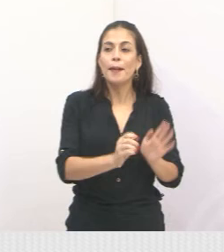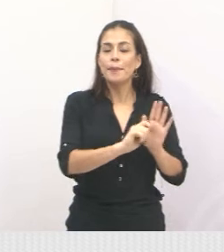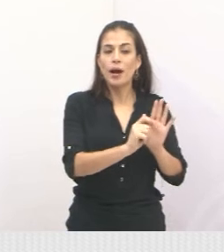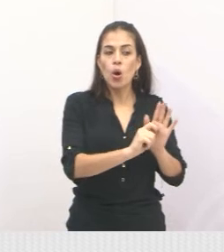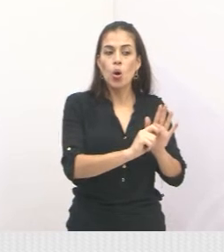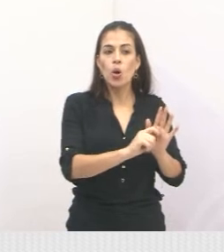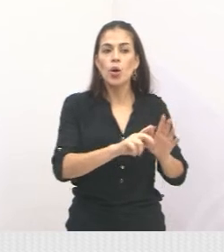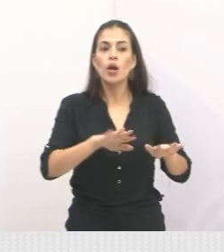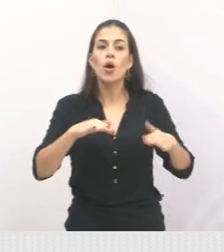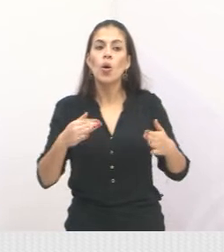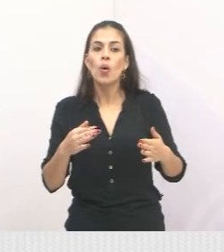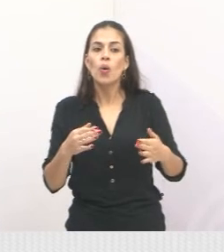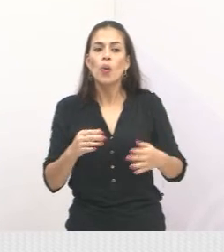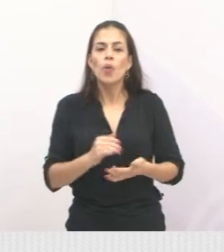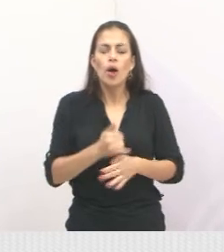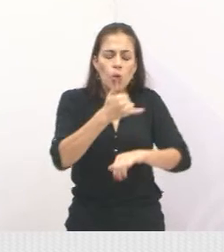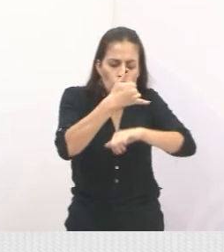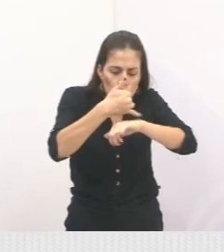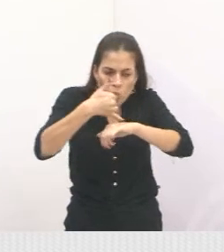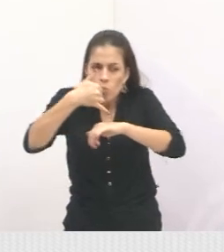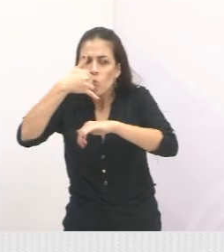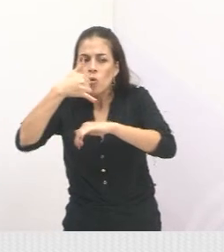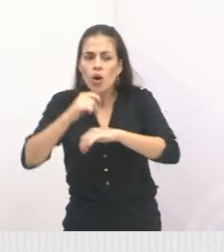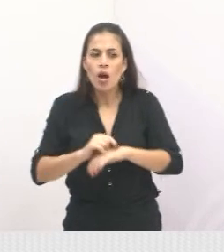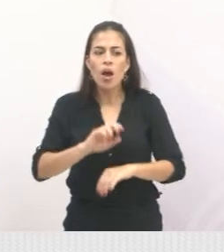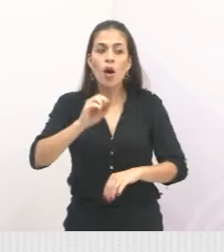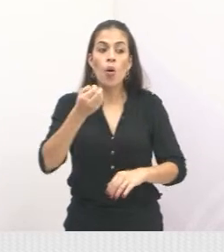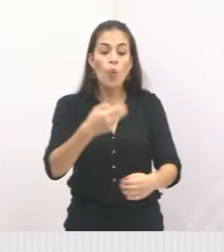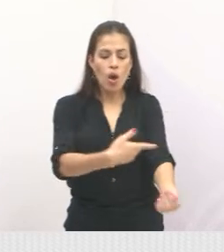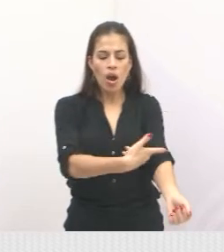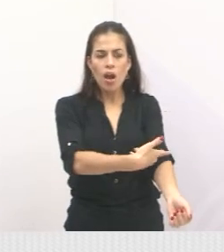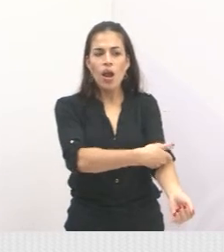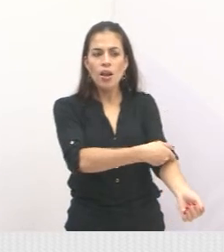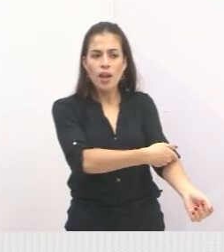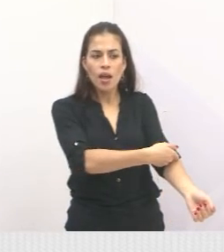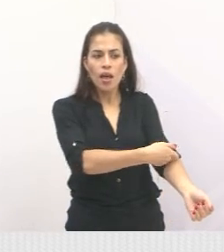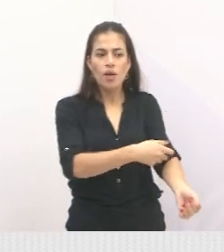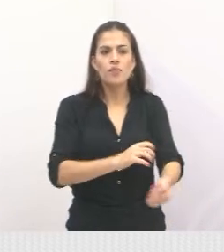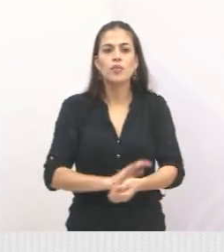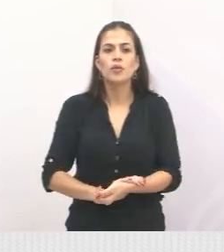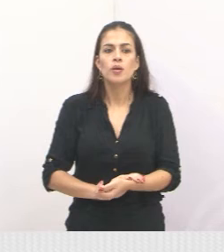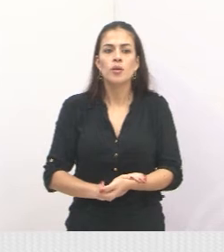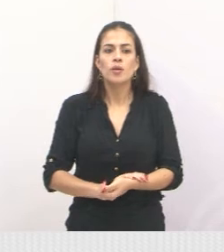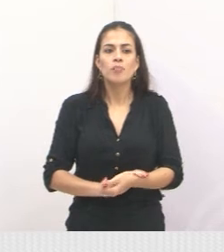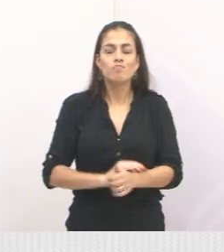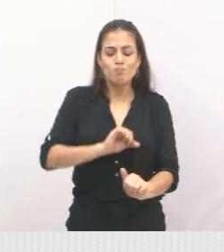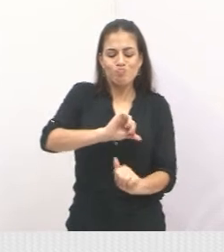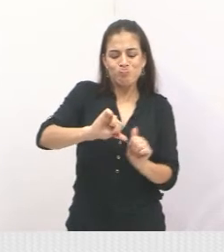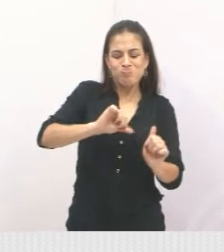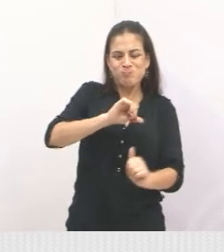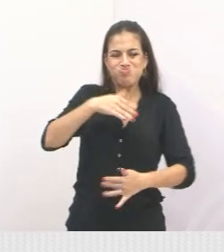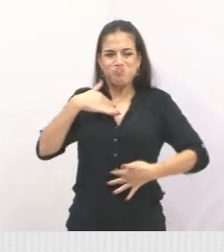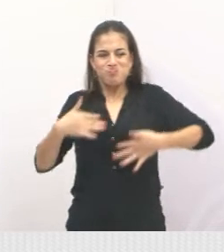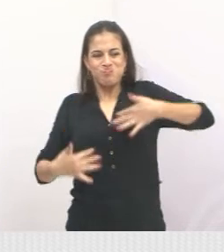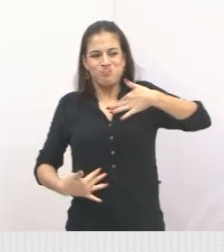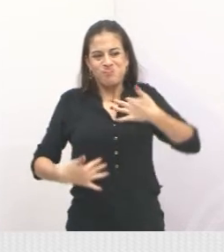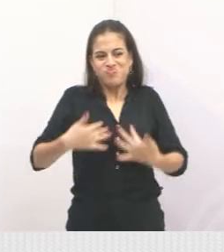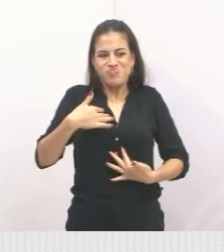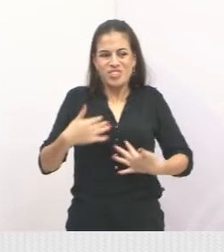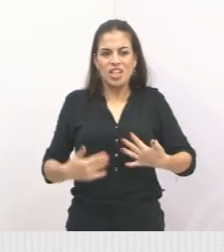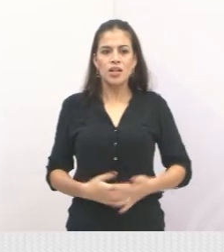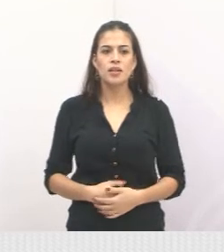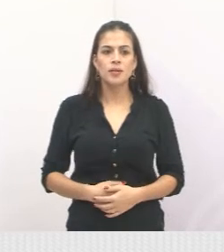heroína, que são consumidas ou injetadas no organismo para modificar o funcionamento normal dele. O álcool, o